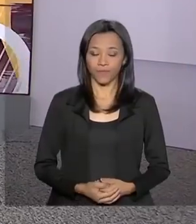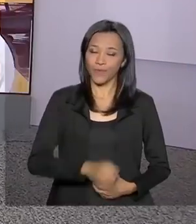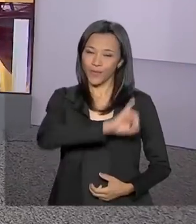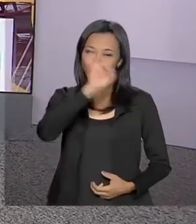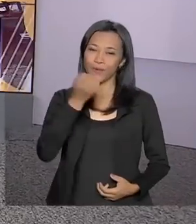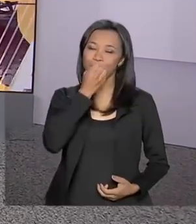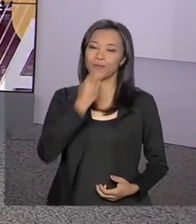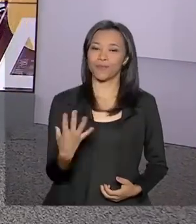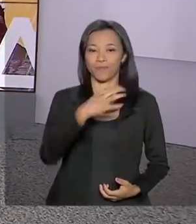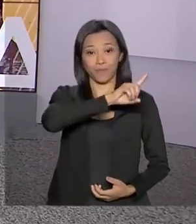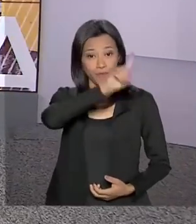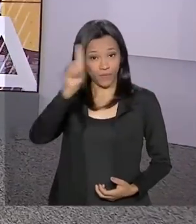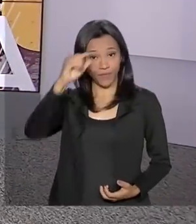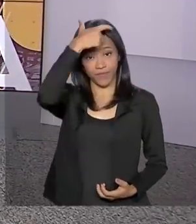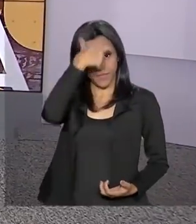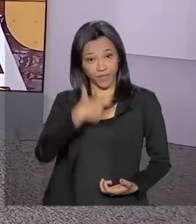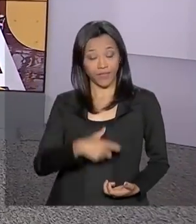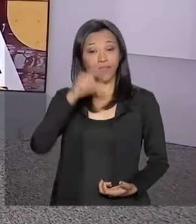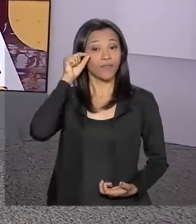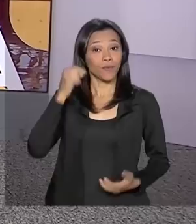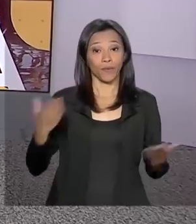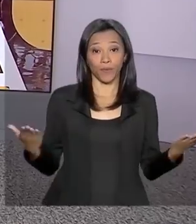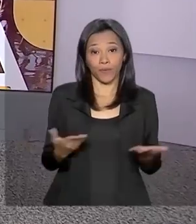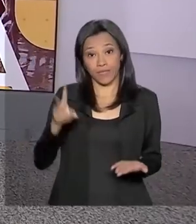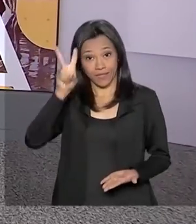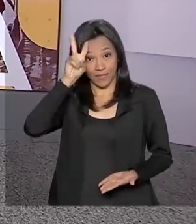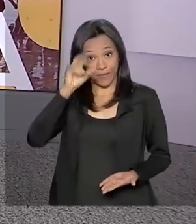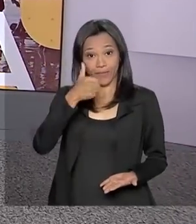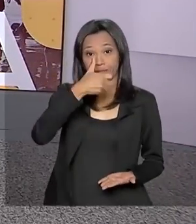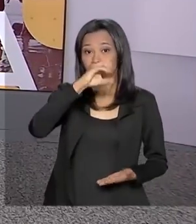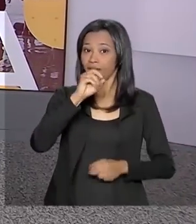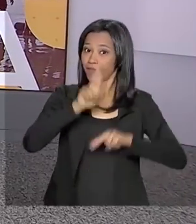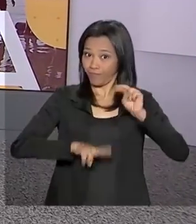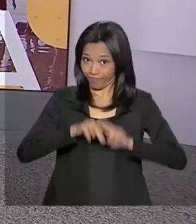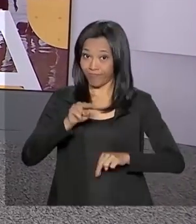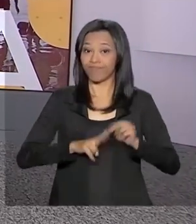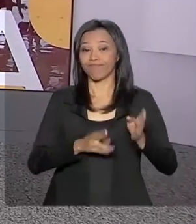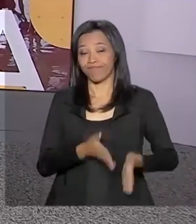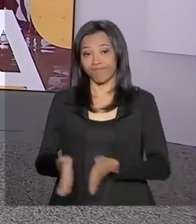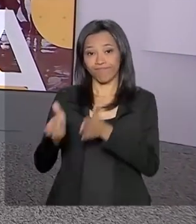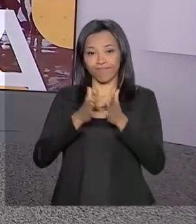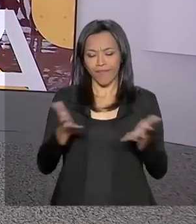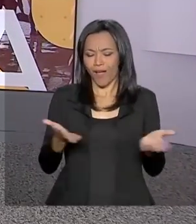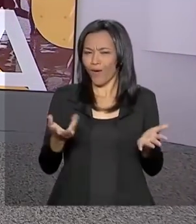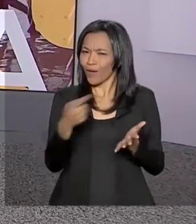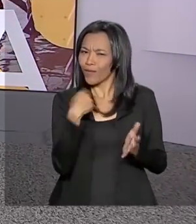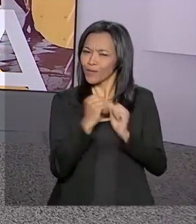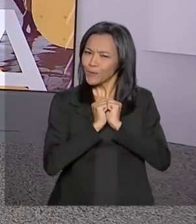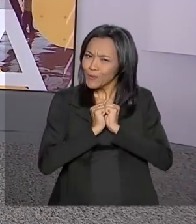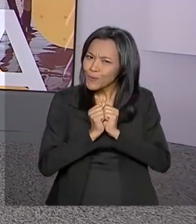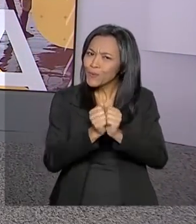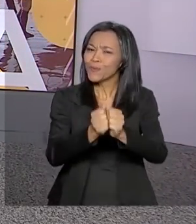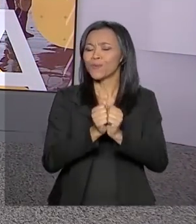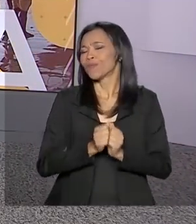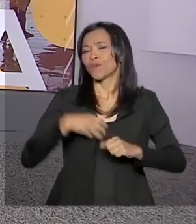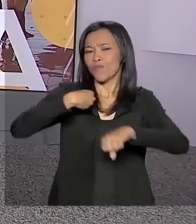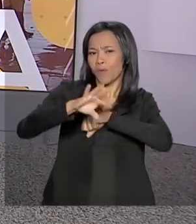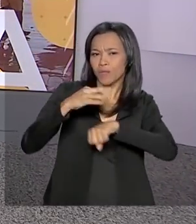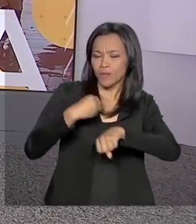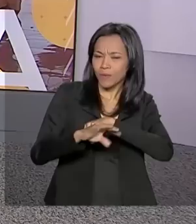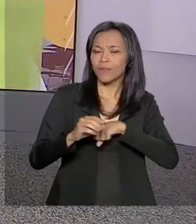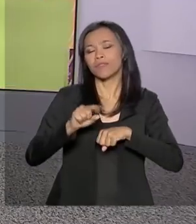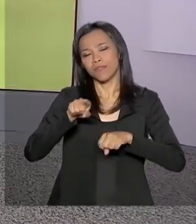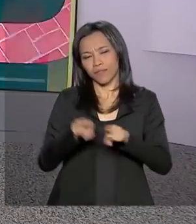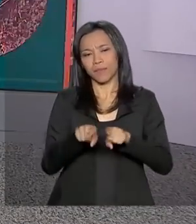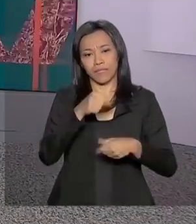Olá, muito bom dia, eu sou Carla Vatier, hoje é segunda-feira, 10 de junho. A partir de agora estamos juntos no Brasil em Dia com muita informação